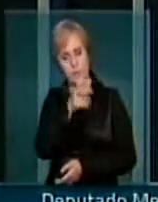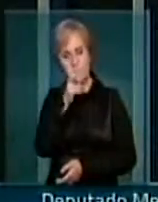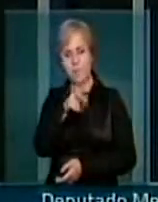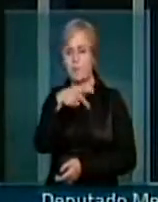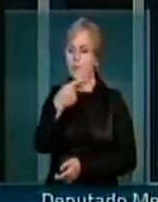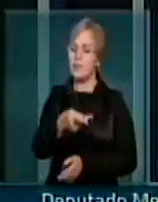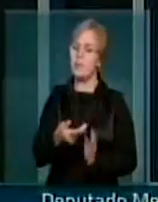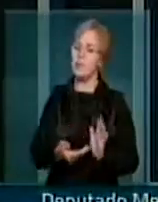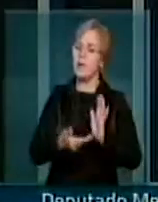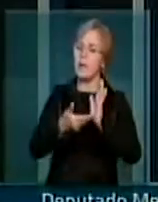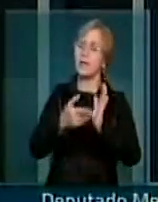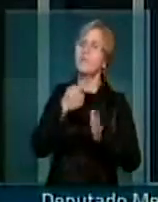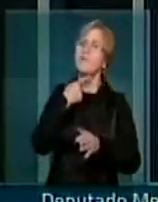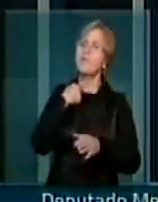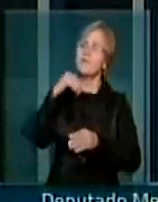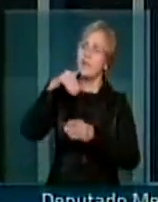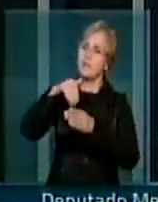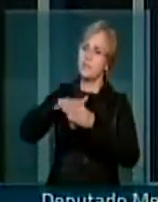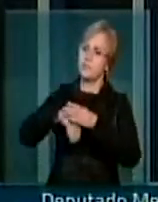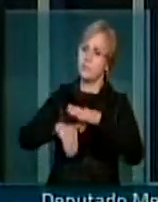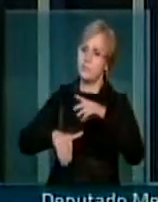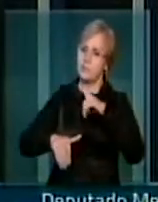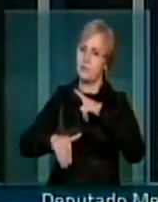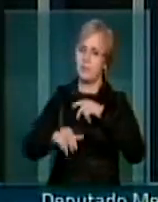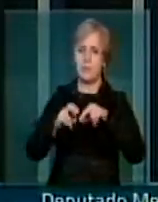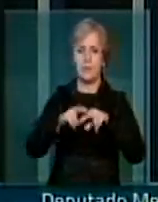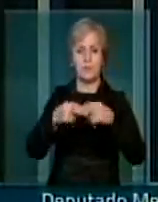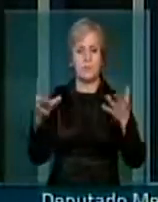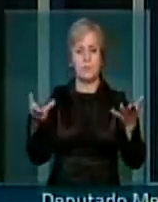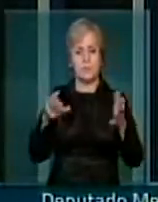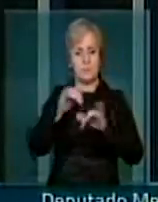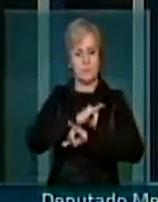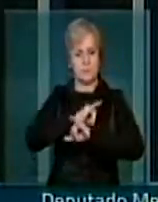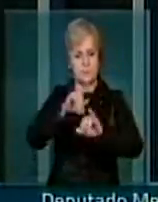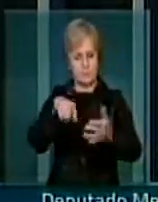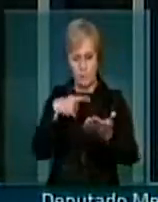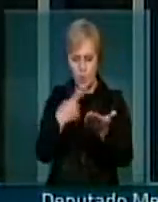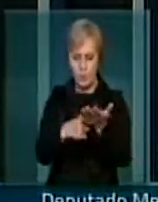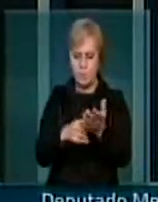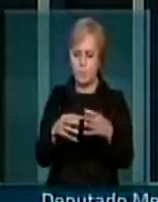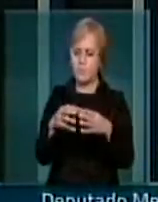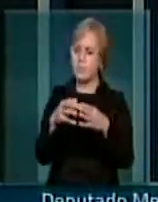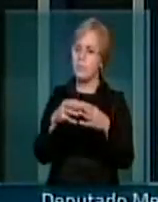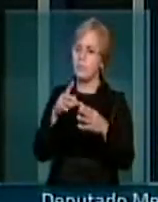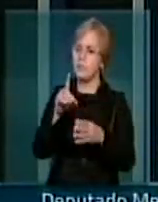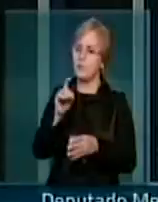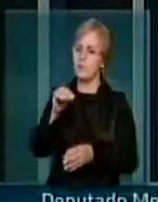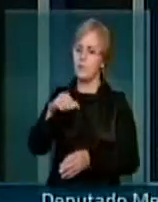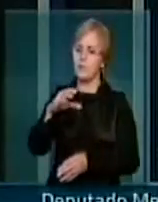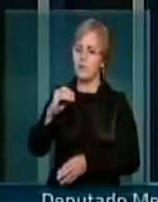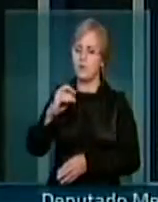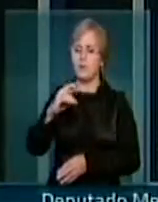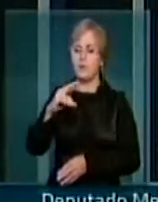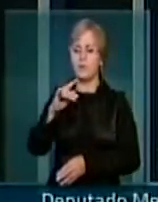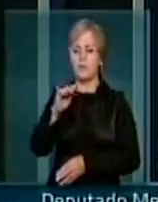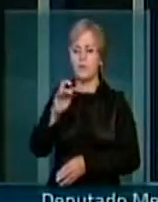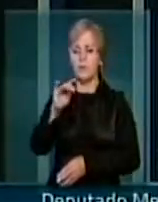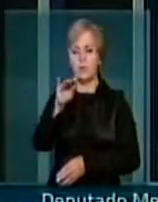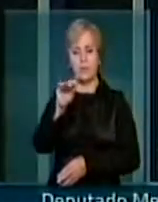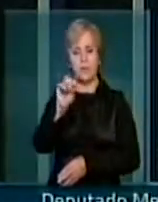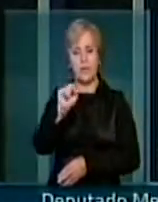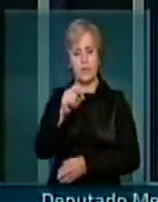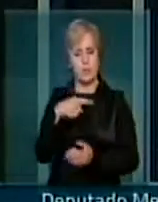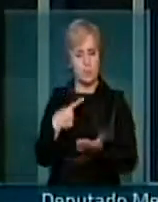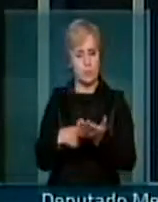deseja votar. Por isso, fica demonstrado o compromisso dos democratas. Não o compromisso que está iniciando agora,